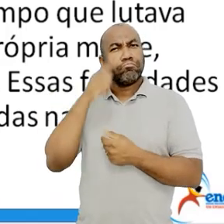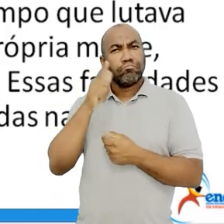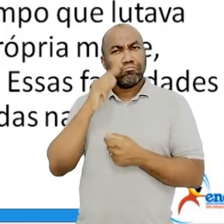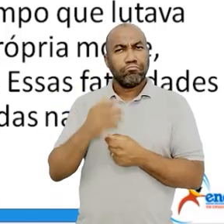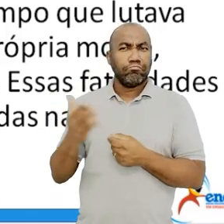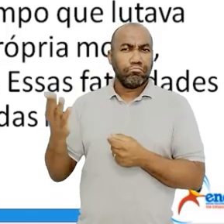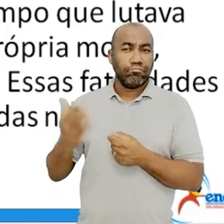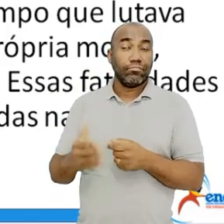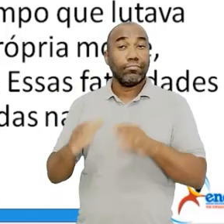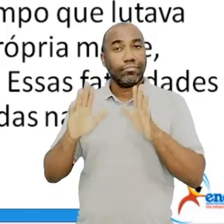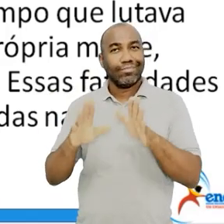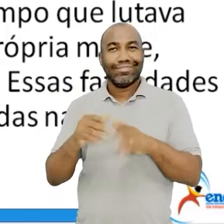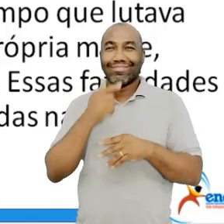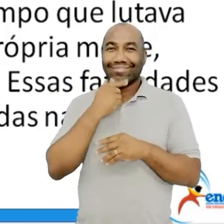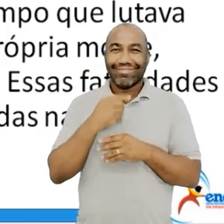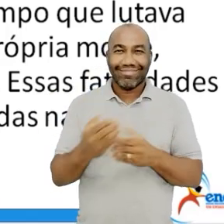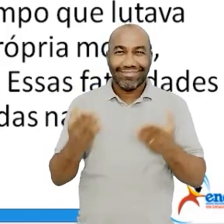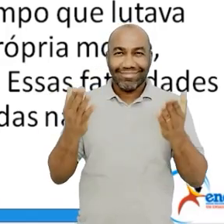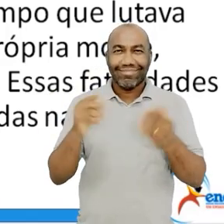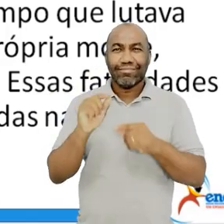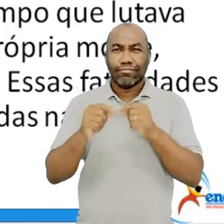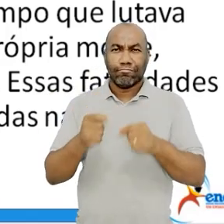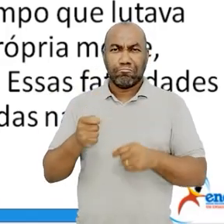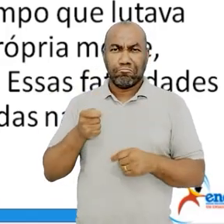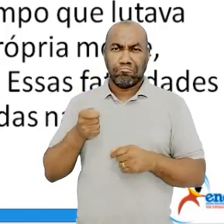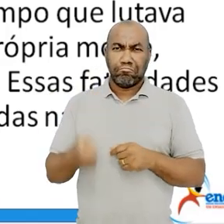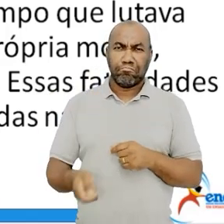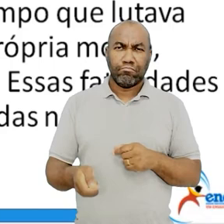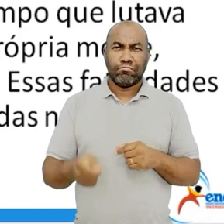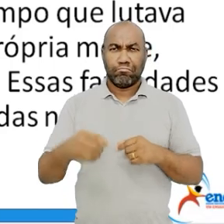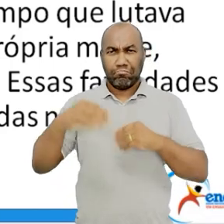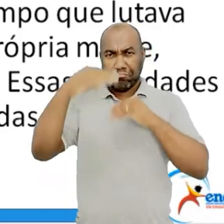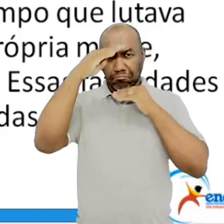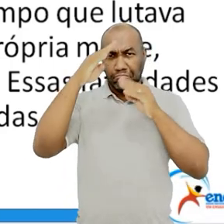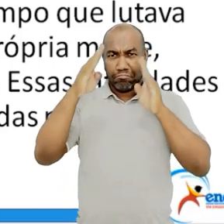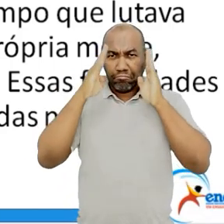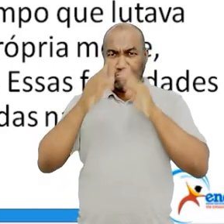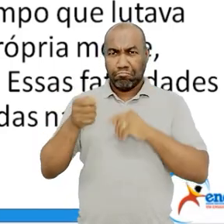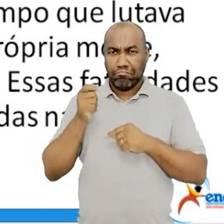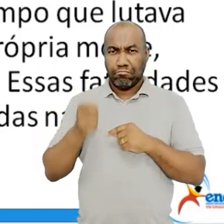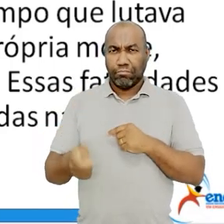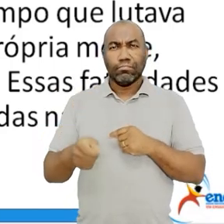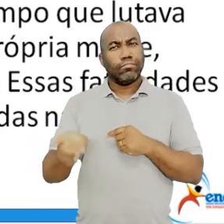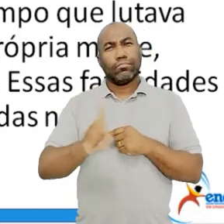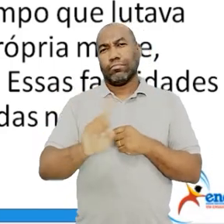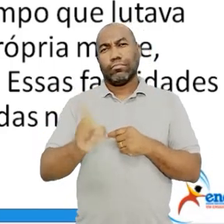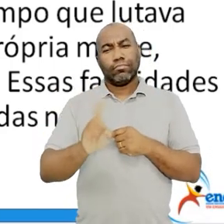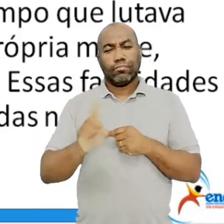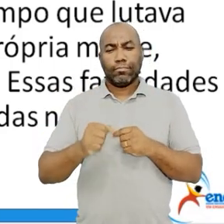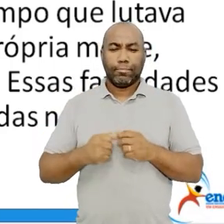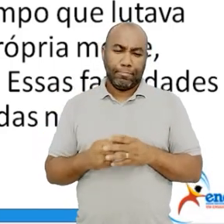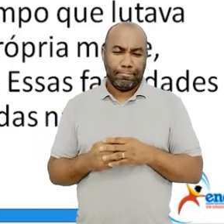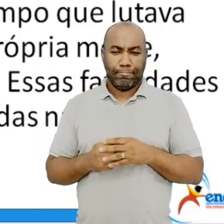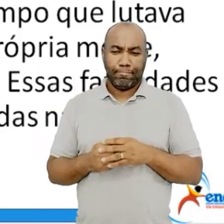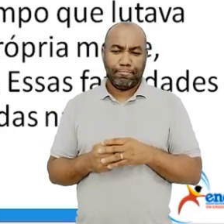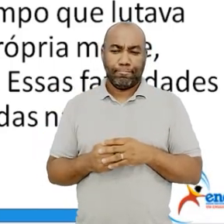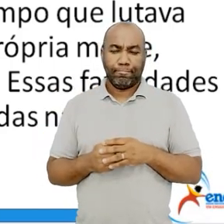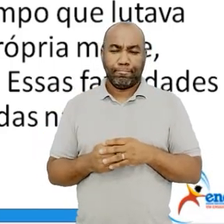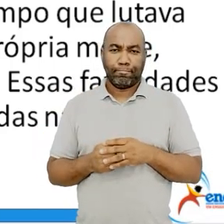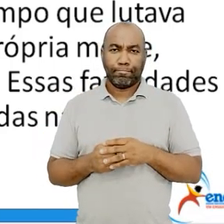ele não é aquele cara ortodoxo. Ele prega a liberdade da métrica. Vamos adiante?